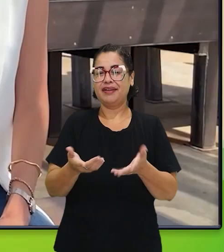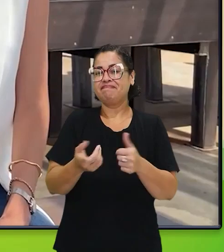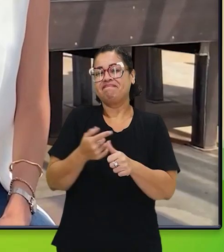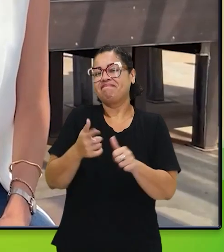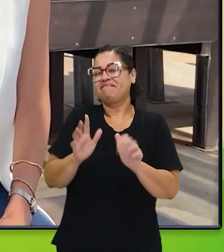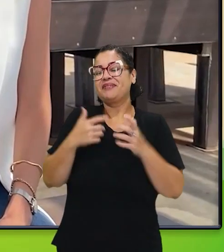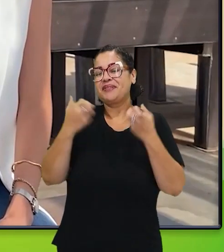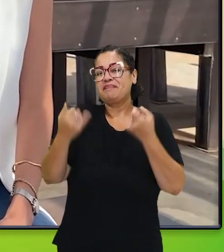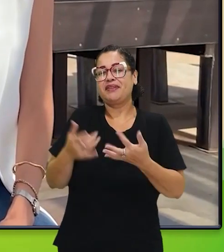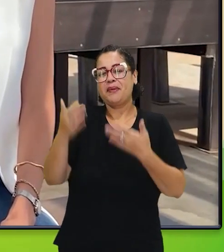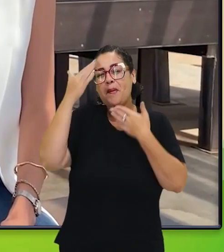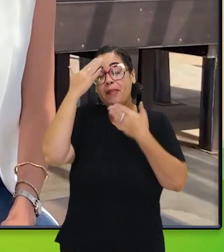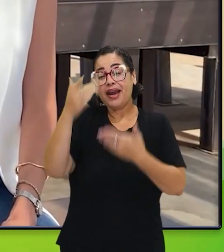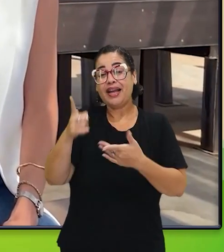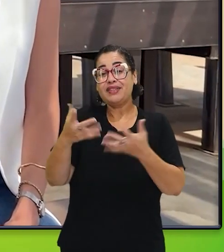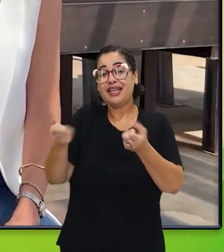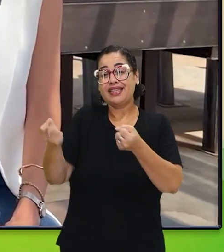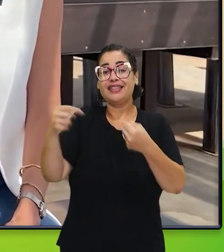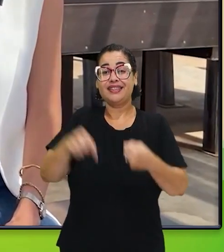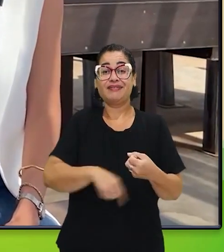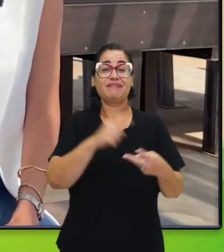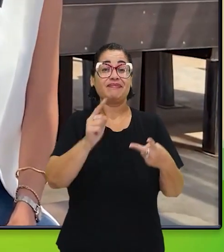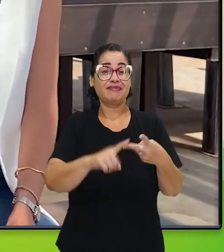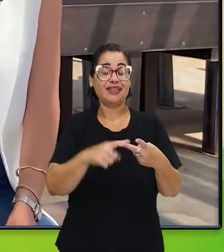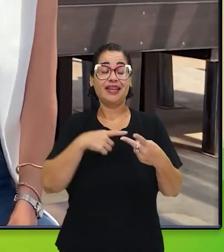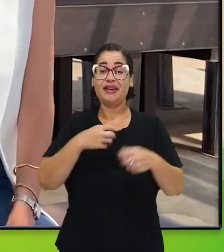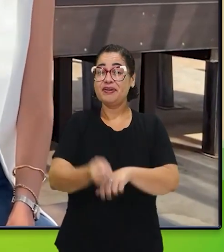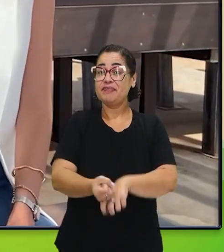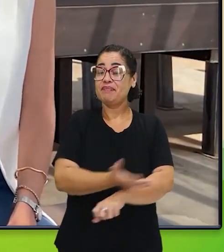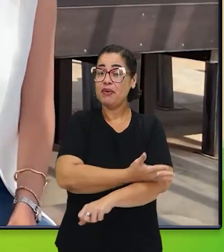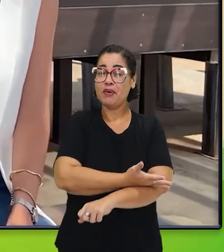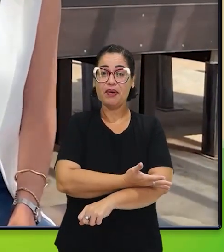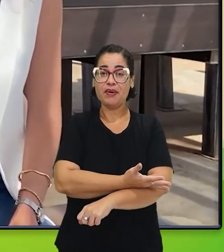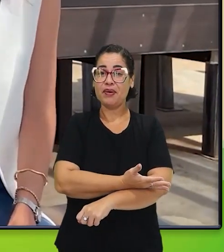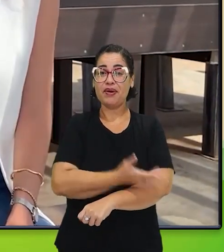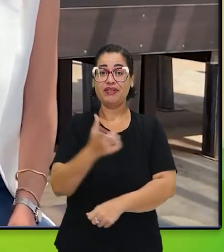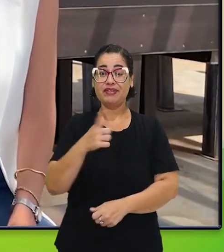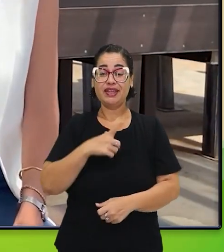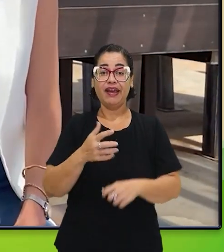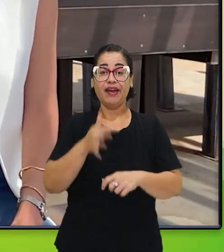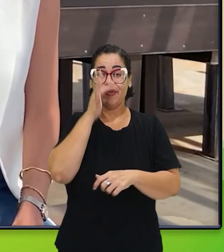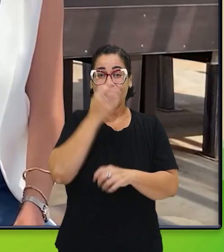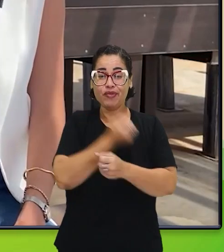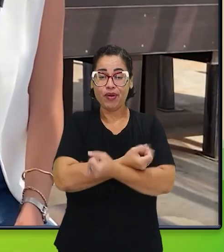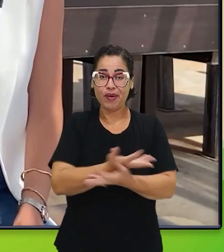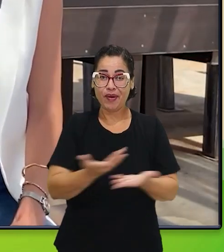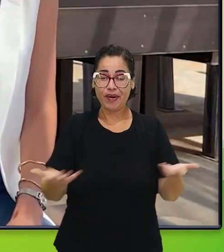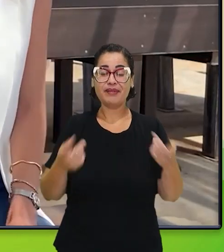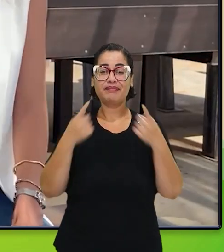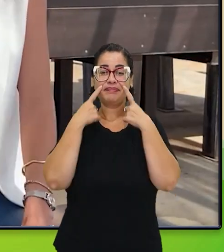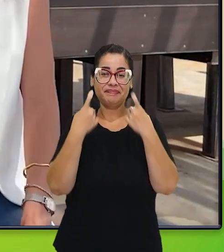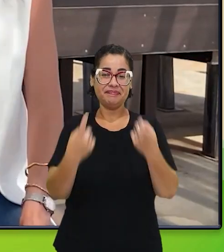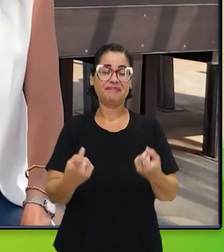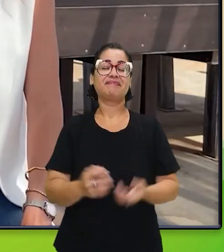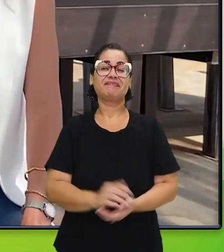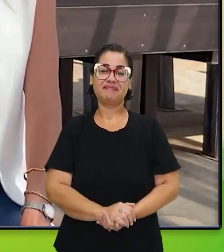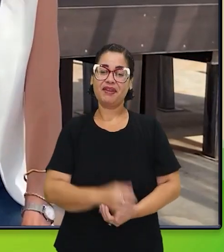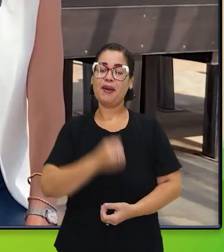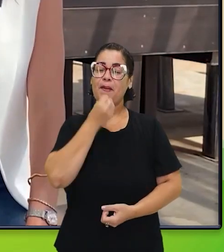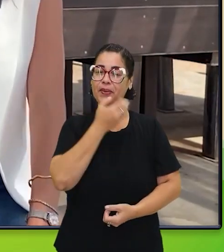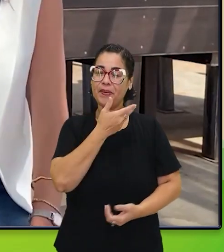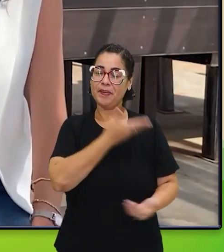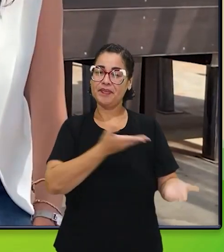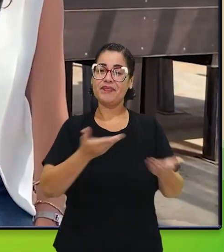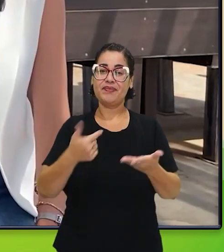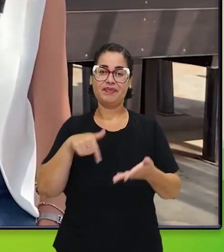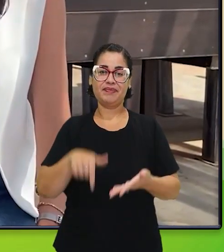tempo. E, segundamente, eu tô encantada com essa obra, com essa horta. Que bom! Muito bom receber vocês aqui. Olha,